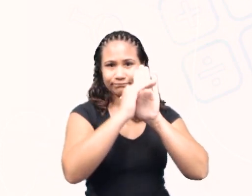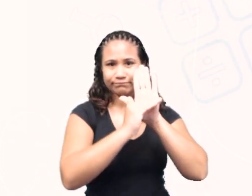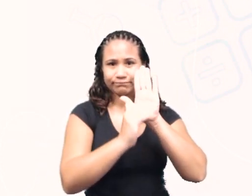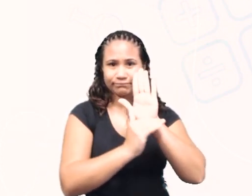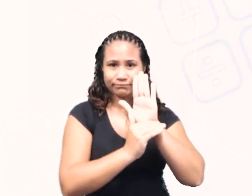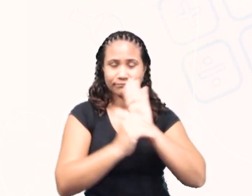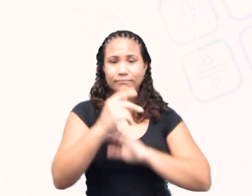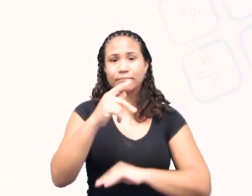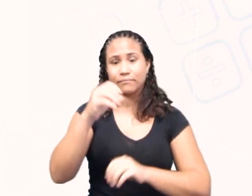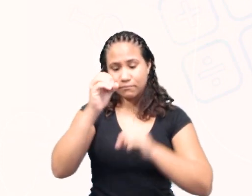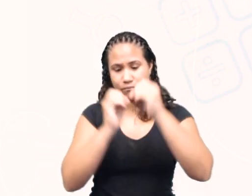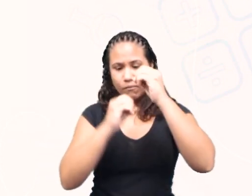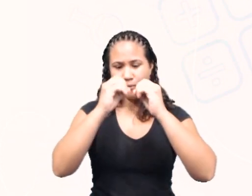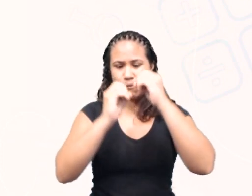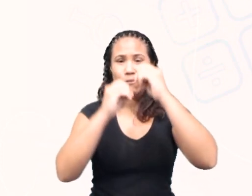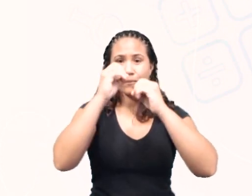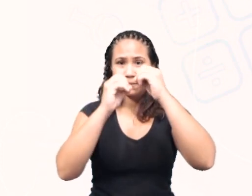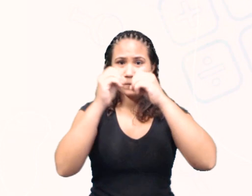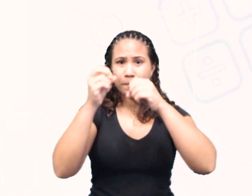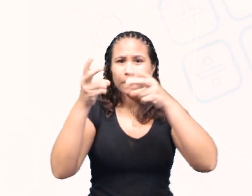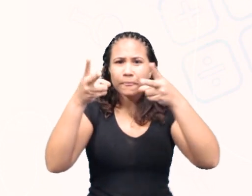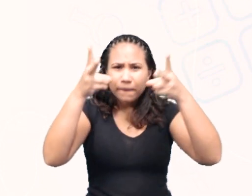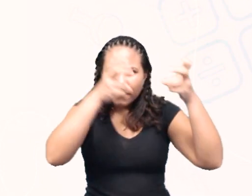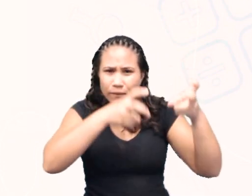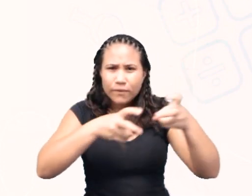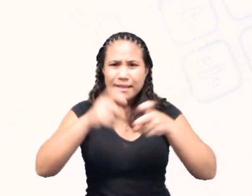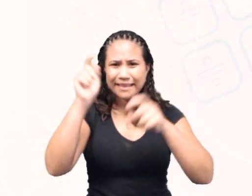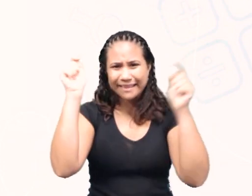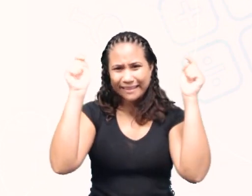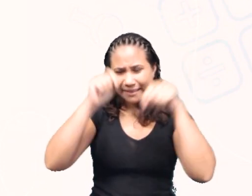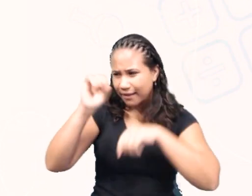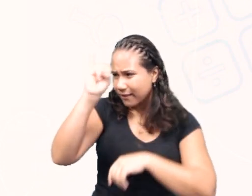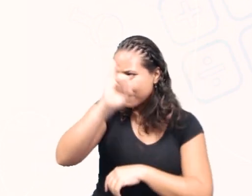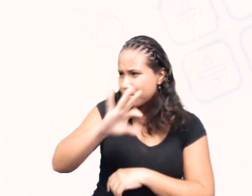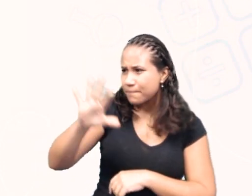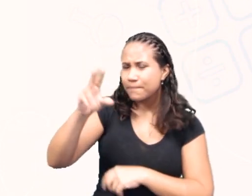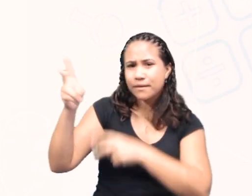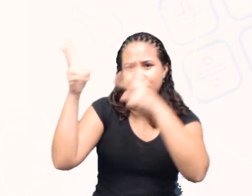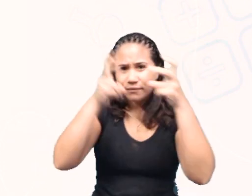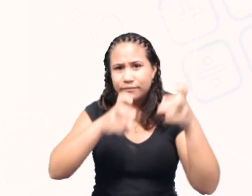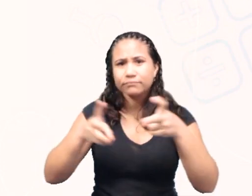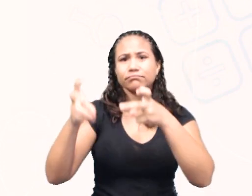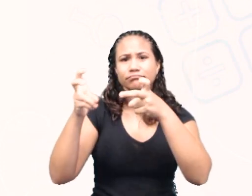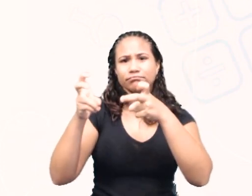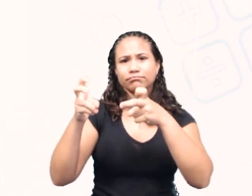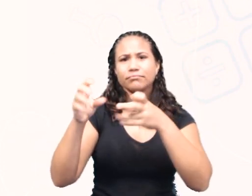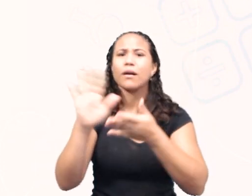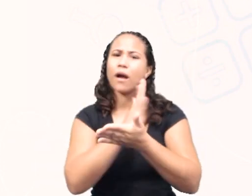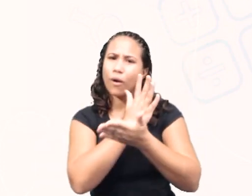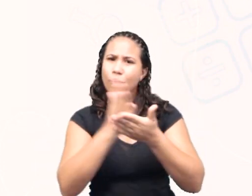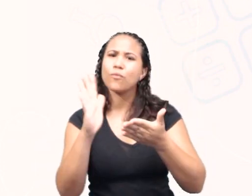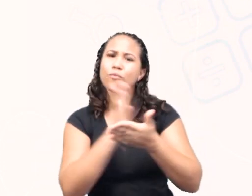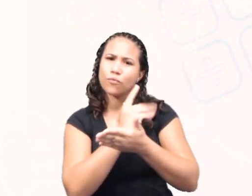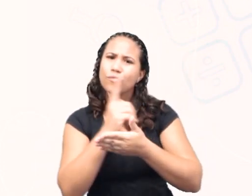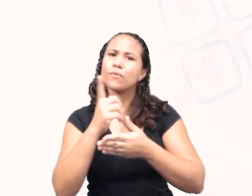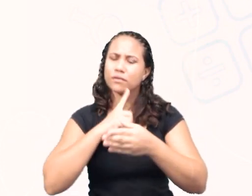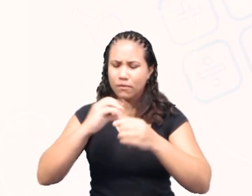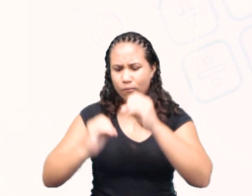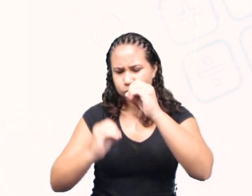nesse aparelho? Conseguem visualizando aí, identificar essas polias? Tem algumas, não é?